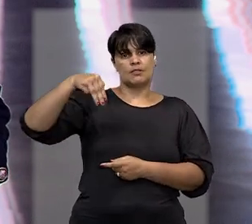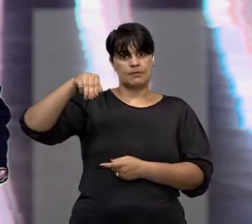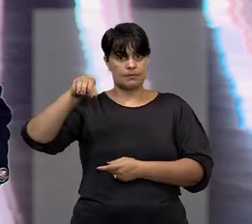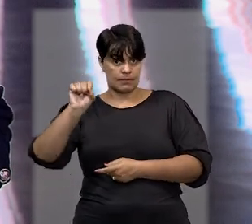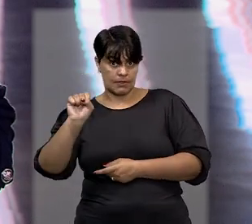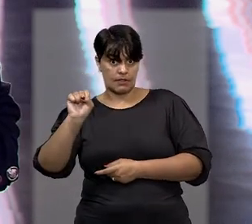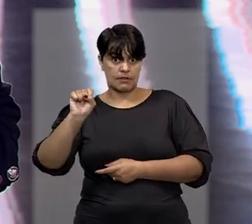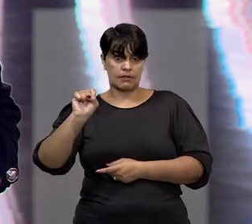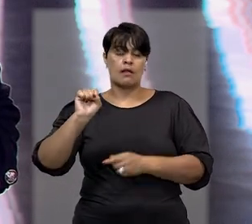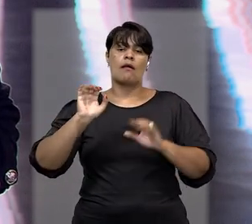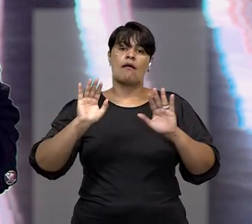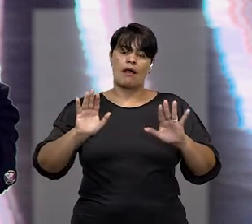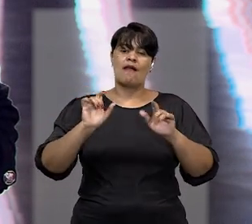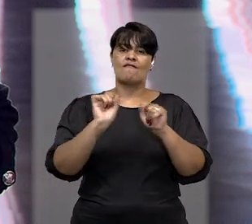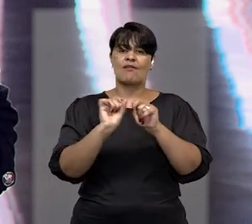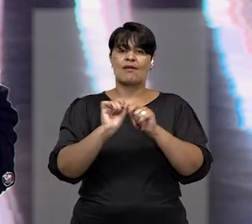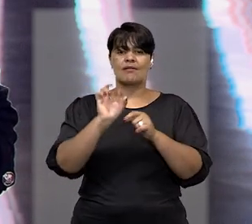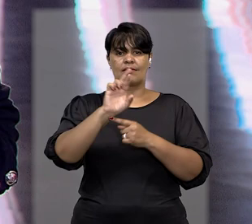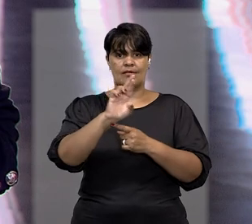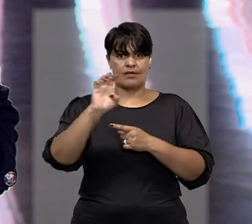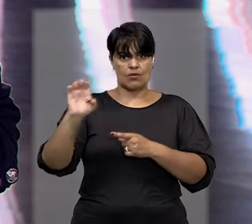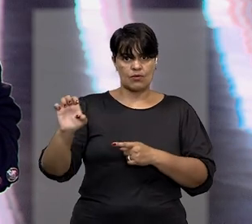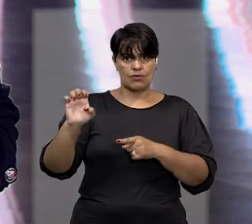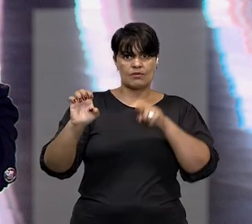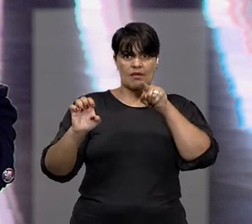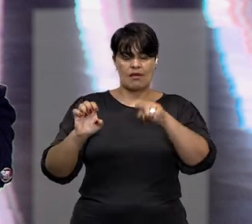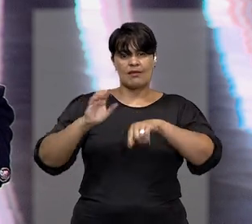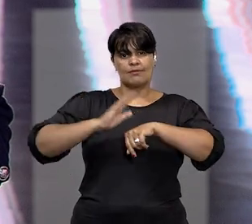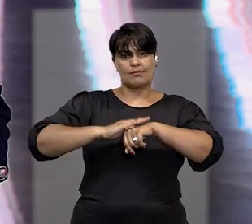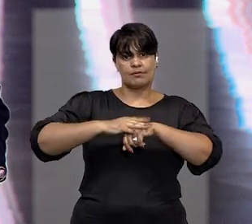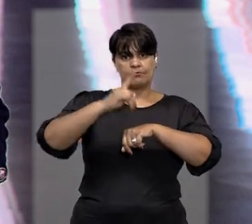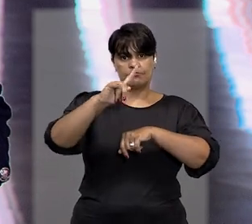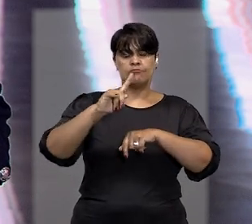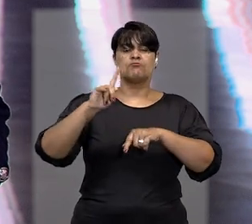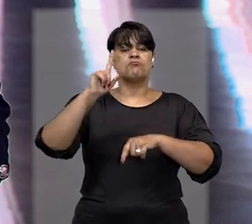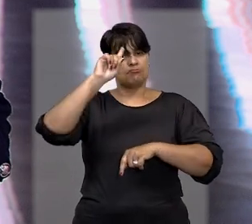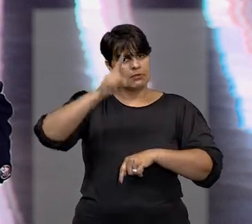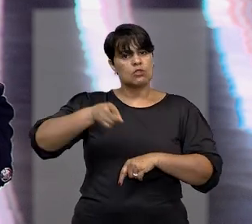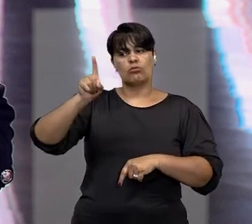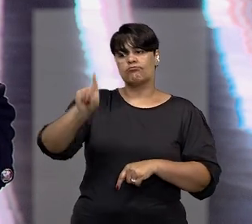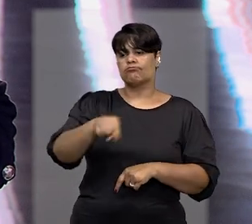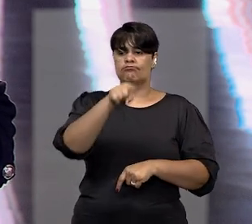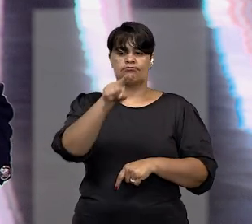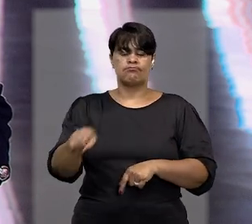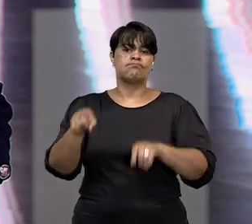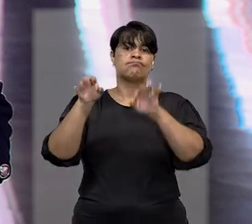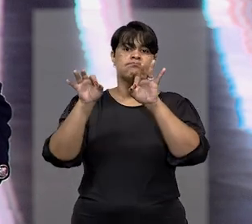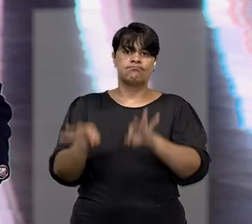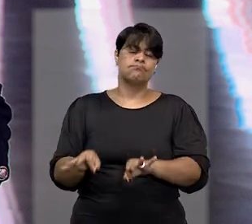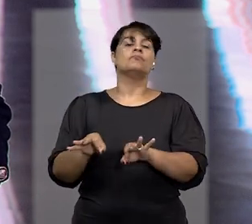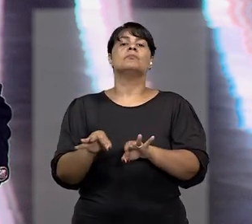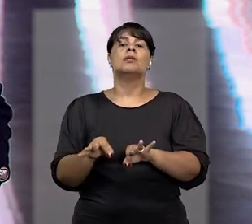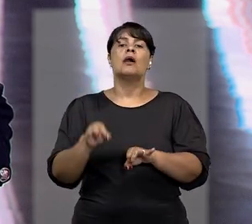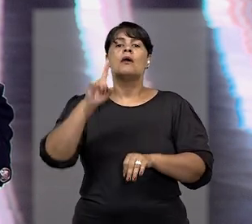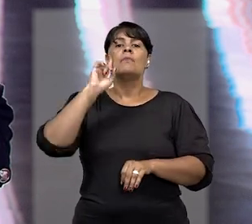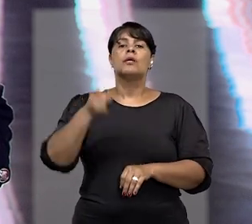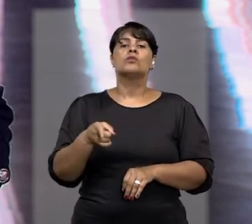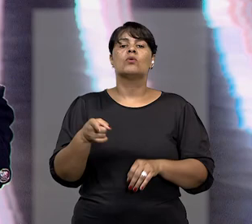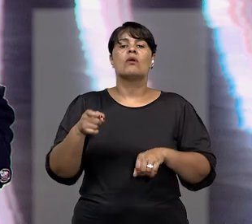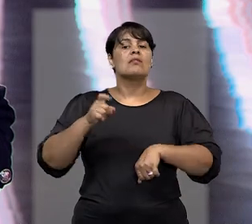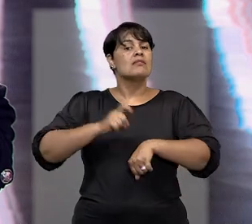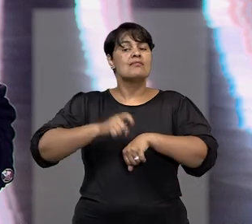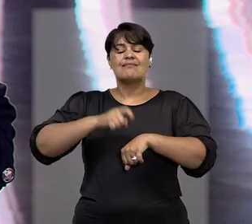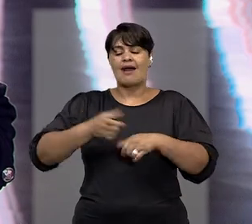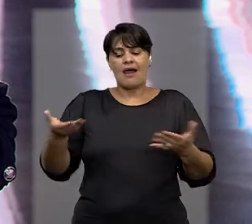recurso especial, a vice-presidência da corte deu efeito suspensivo ativo para determinar a imediata